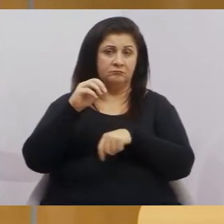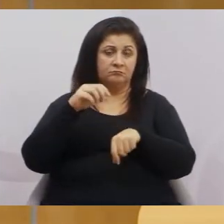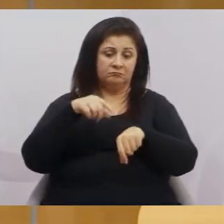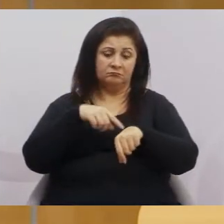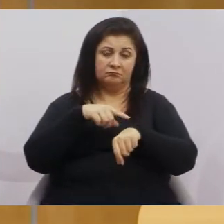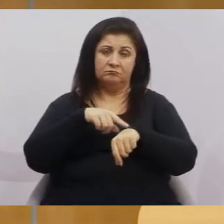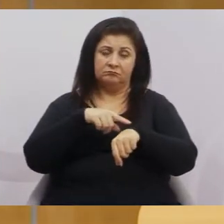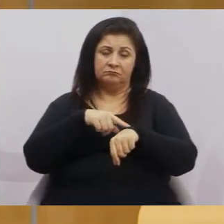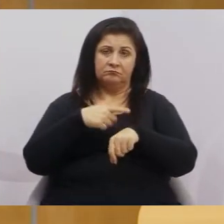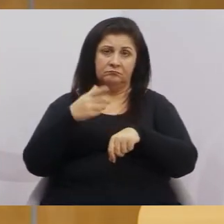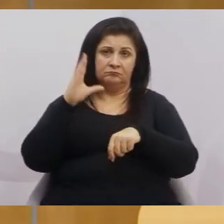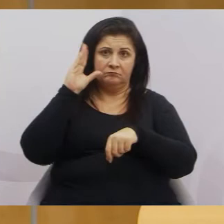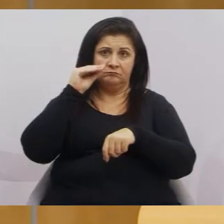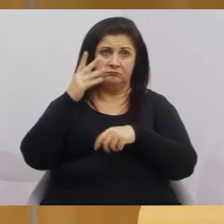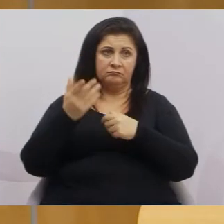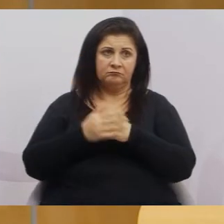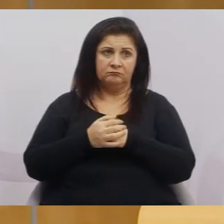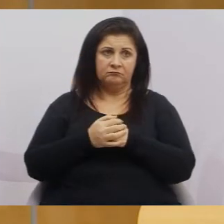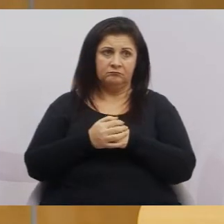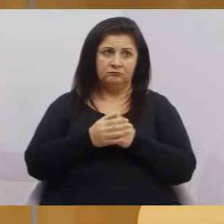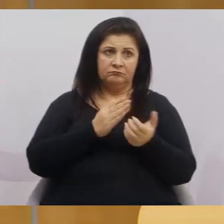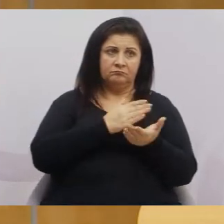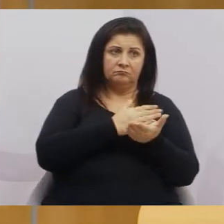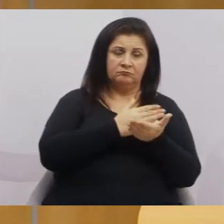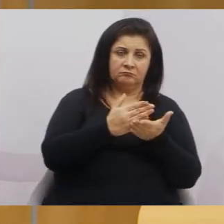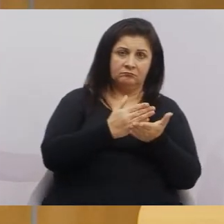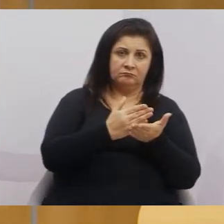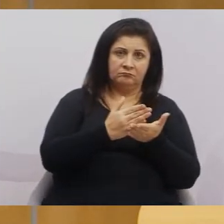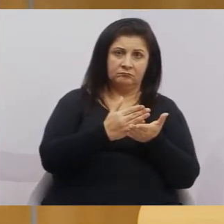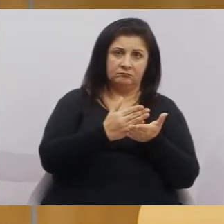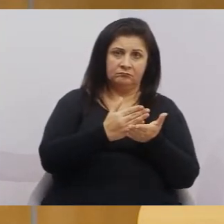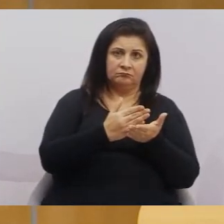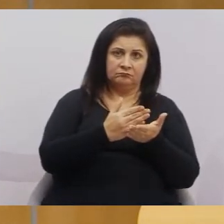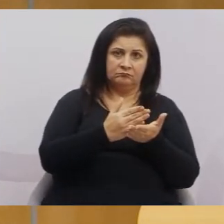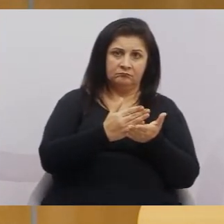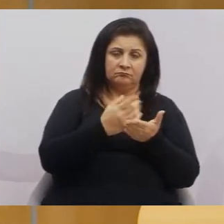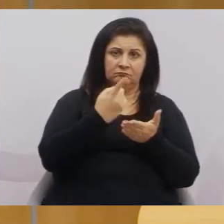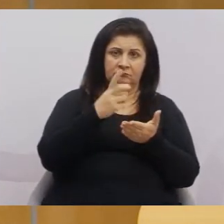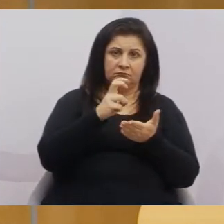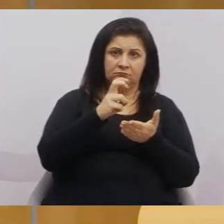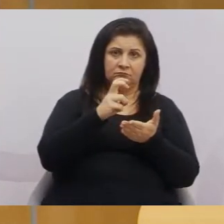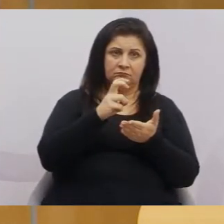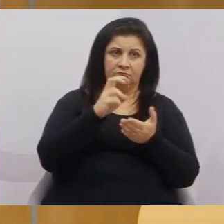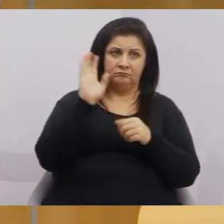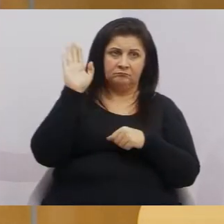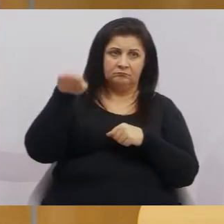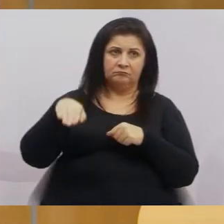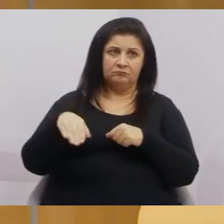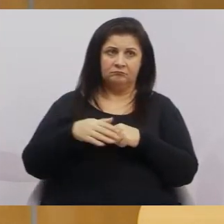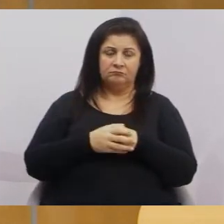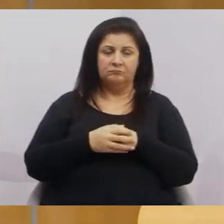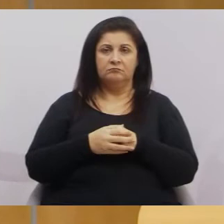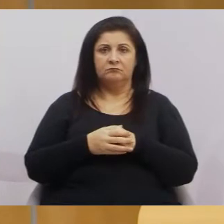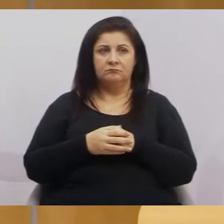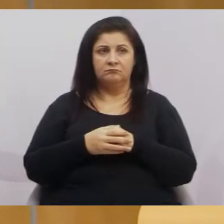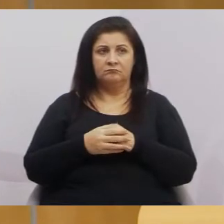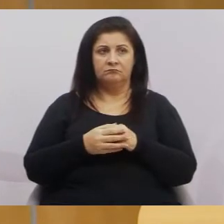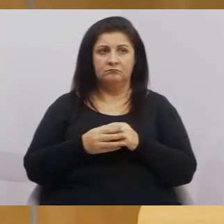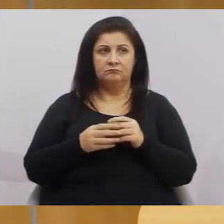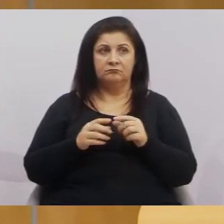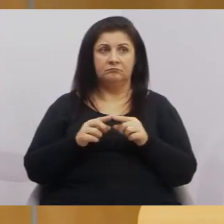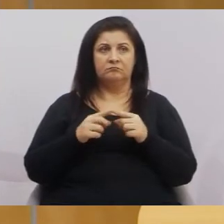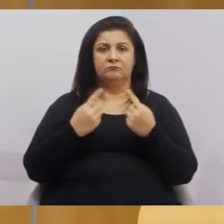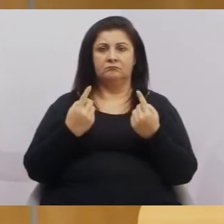quinze até as dez horas, sete horas, seria sete horas, mas isso no caso